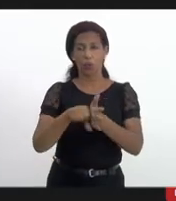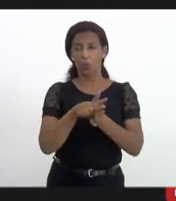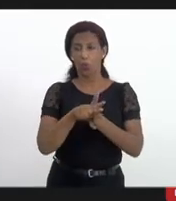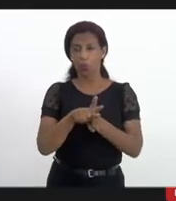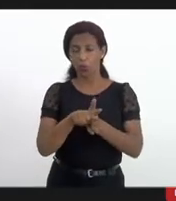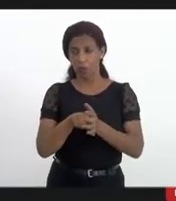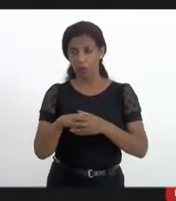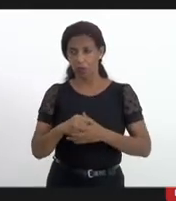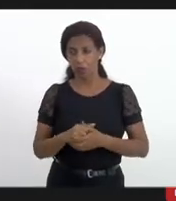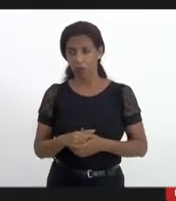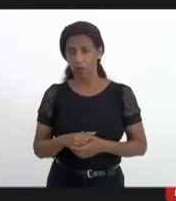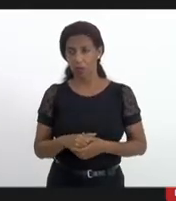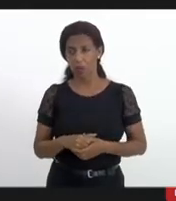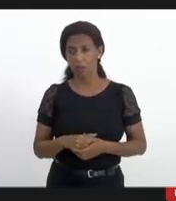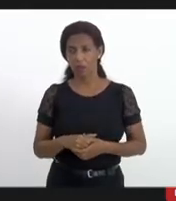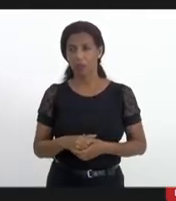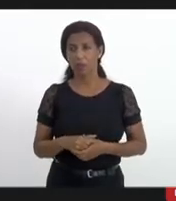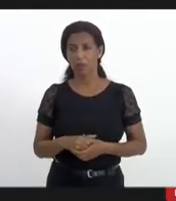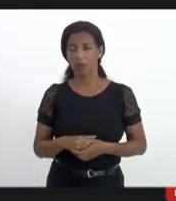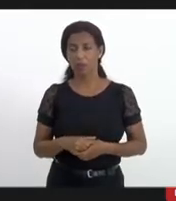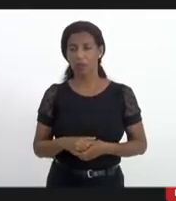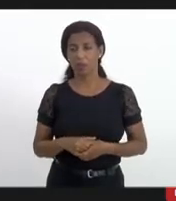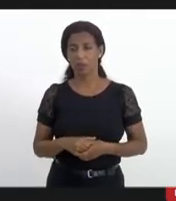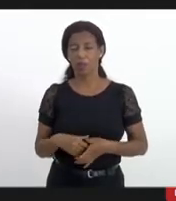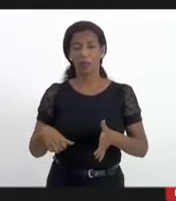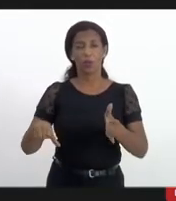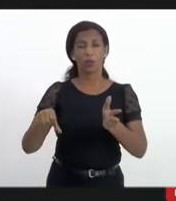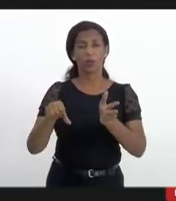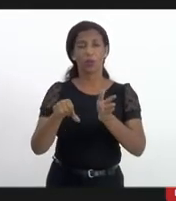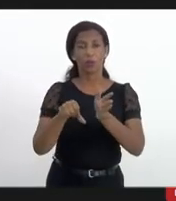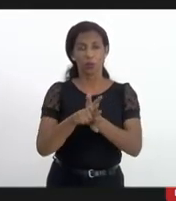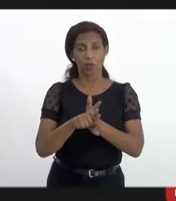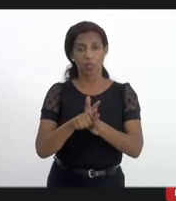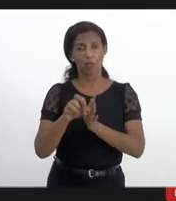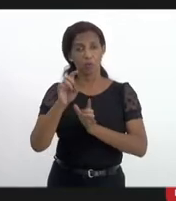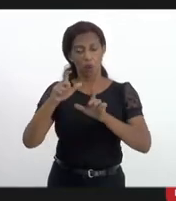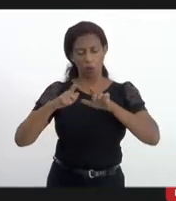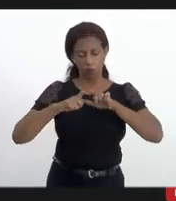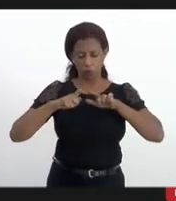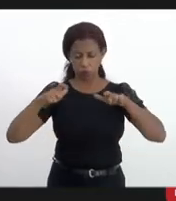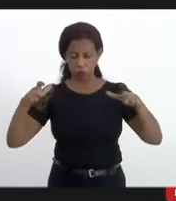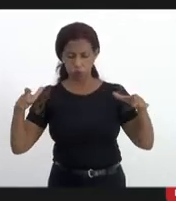delegado o crime só aumenta